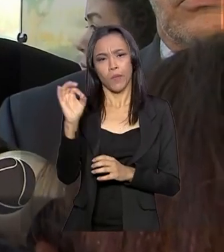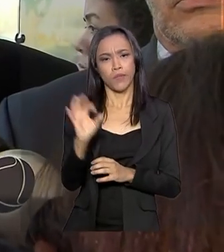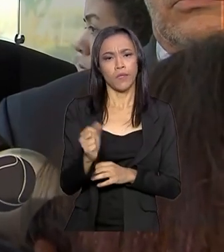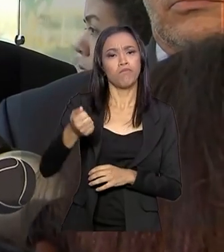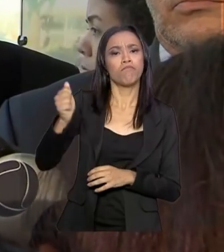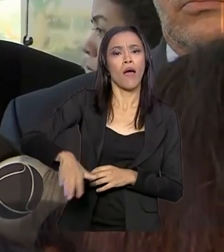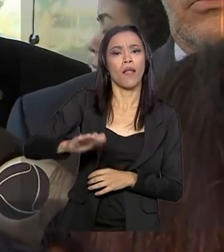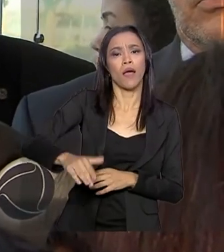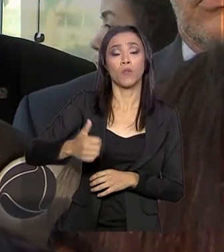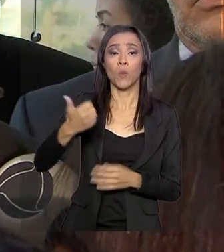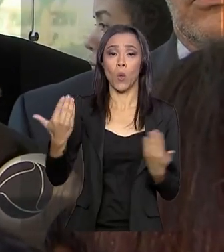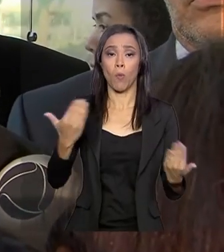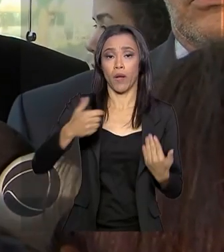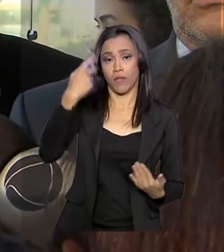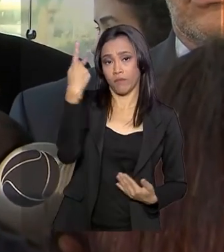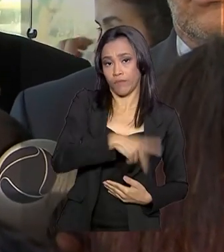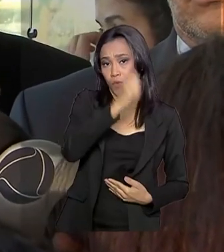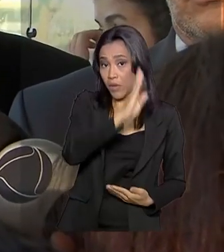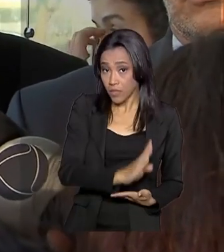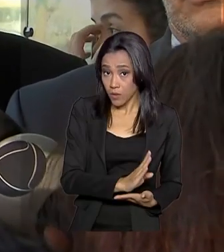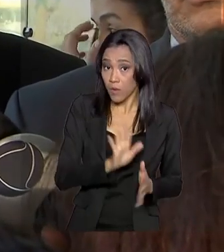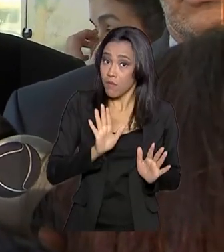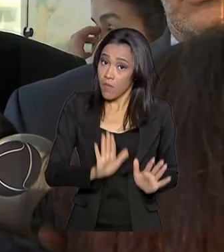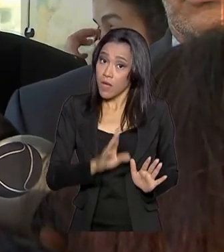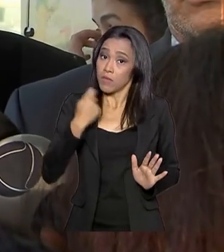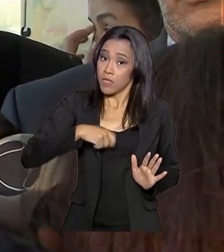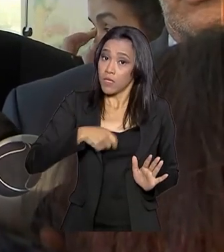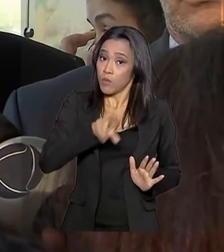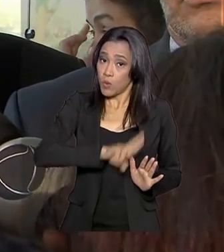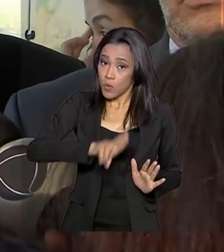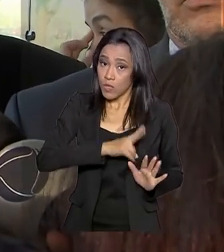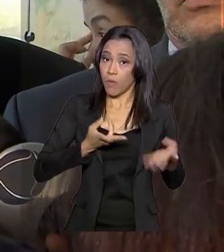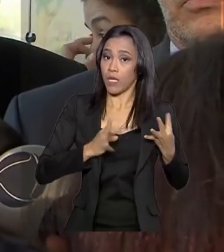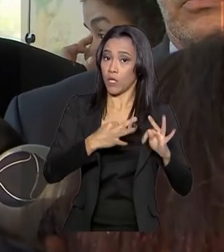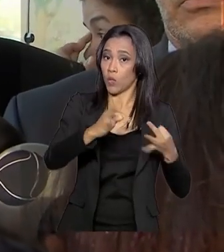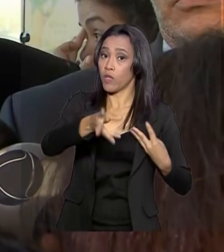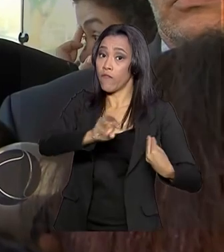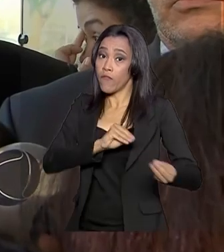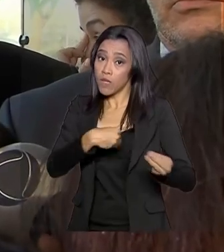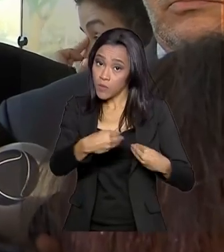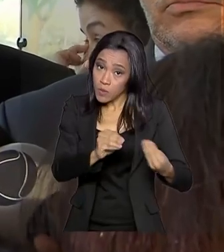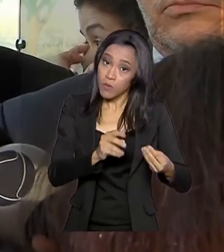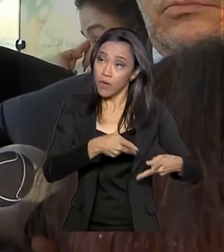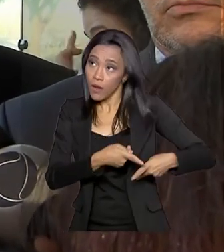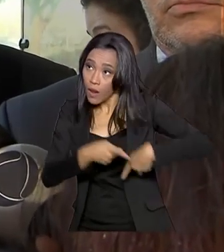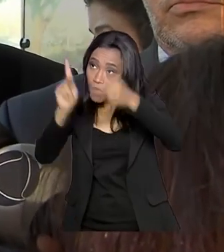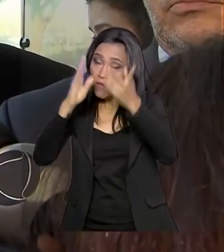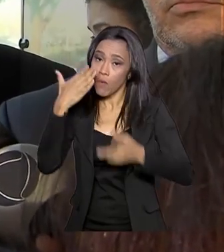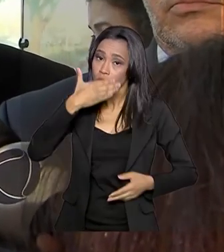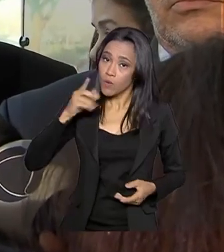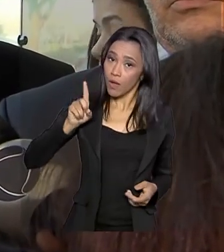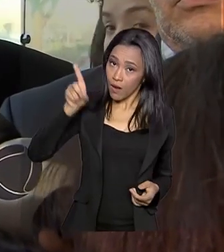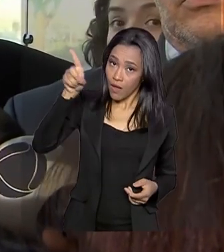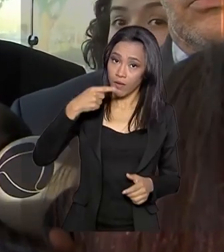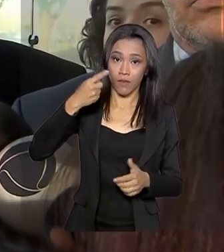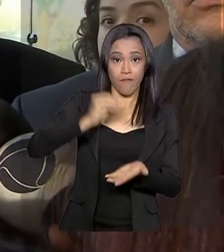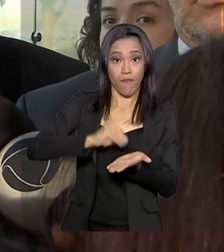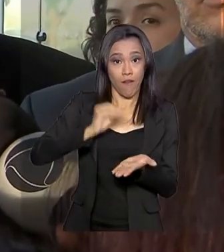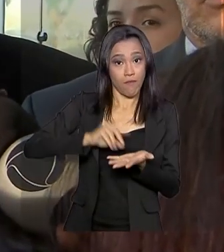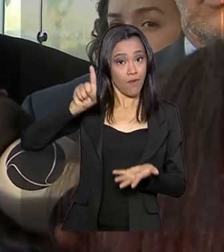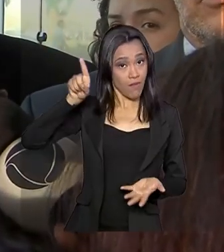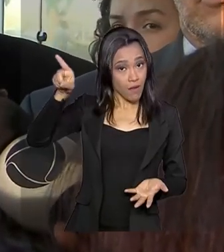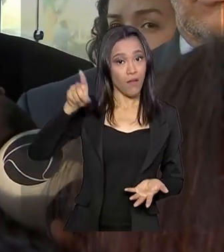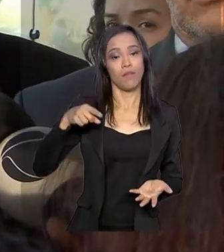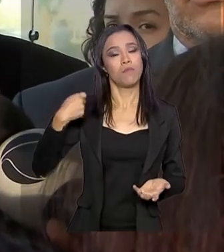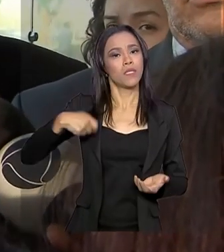nosso etanol. Mas, por outro lado, a gente tem que usar a nossa tecnologia flexível e botar o açúcar lá. E aí eles têm um problema do açúcar lá. Então, eles têm